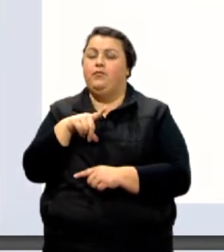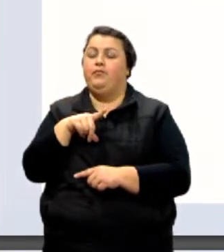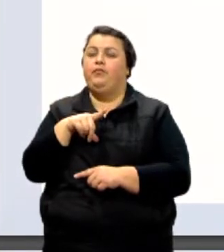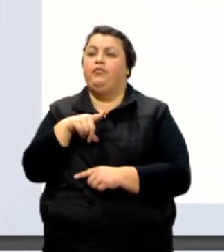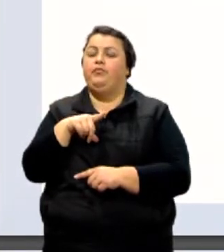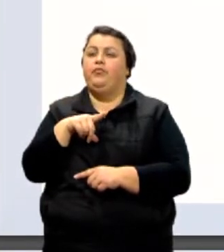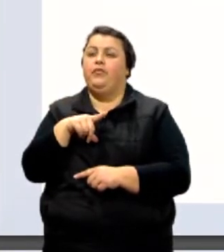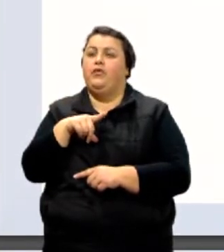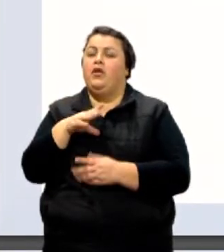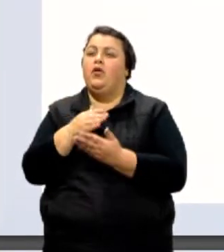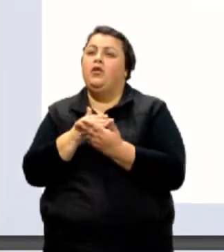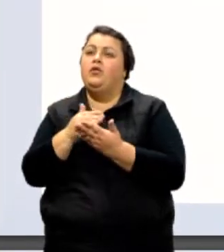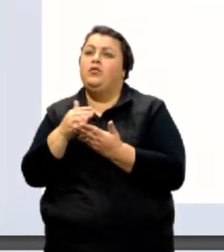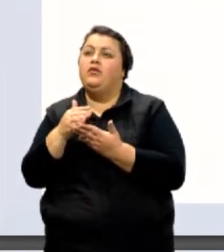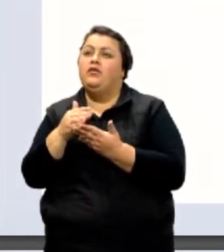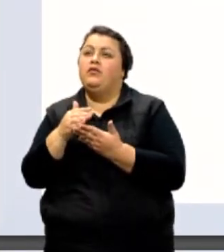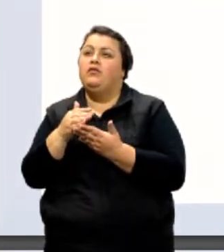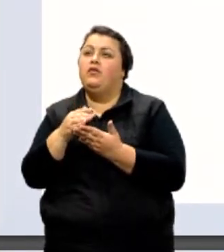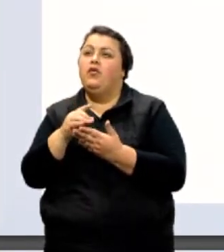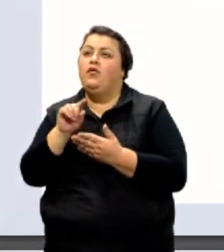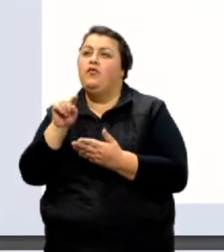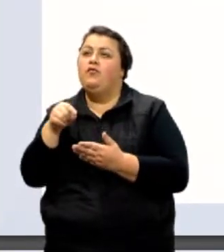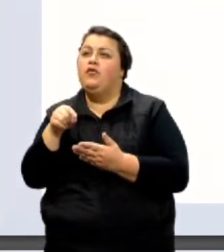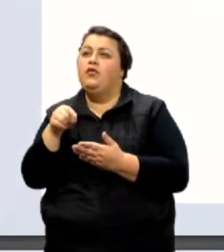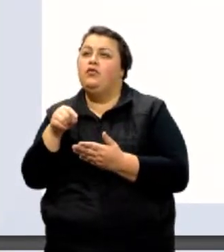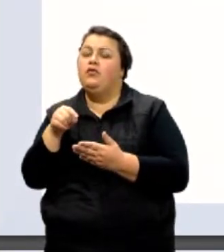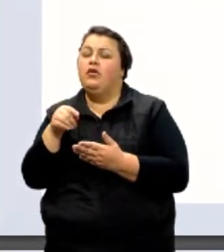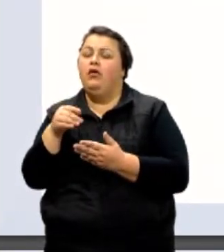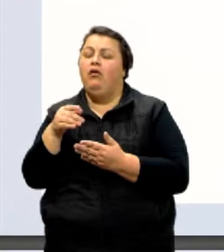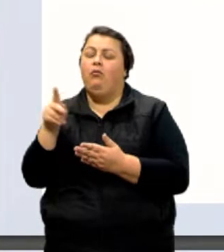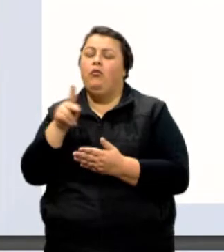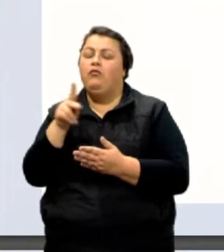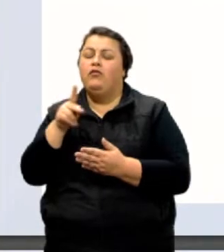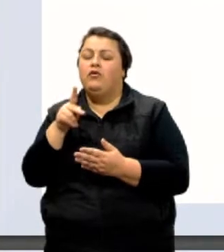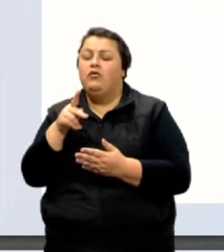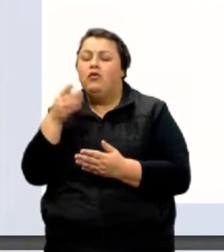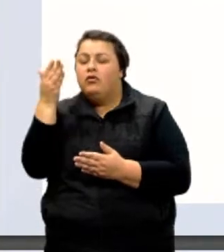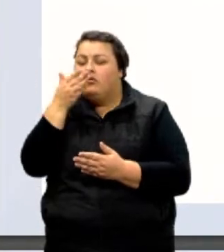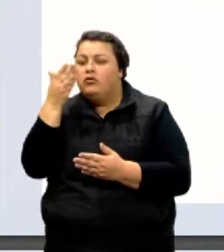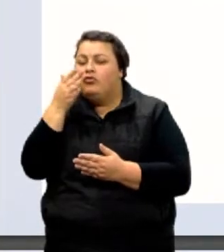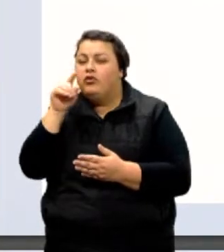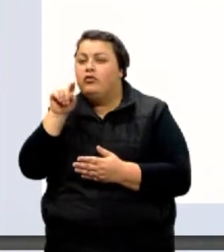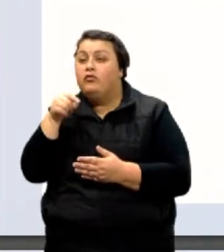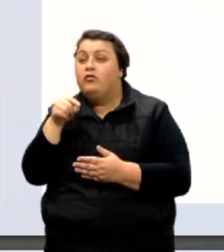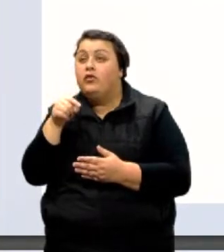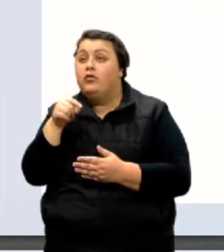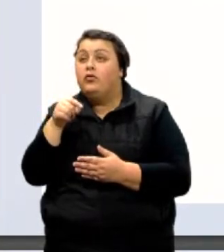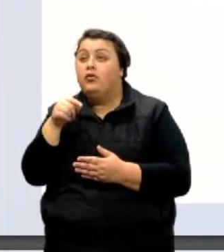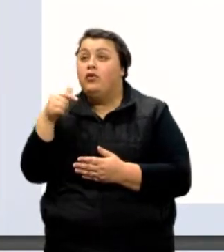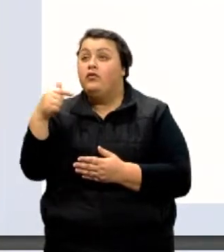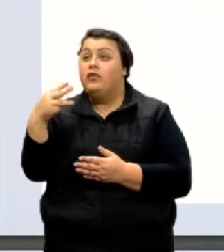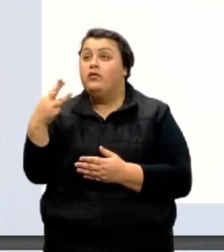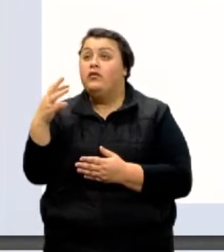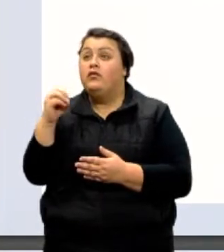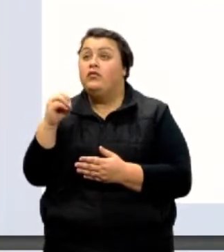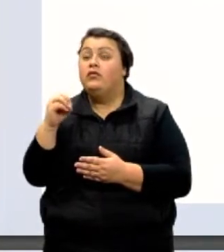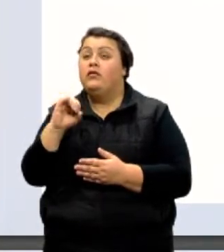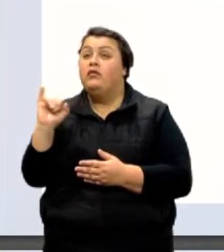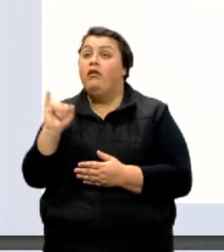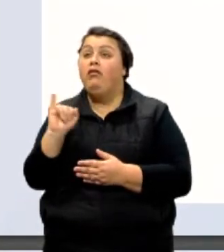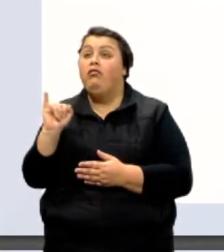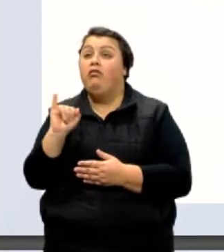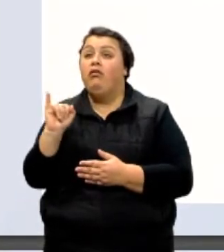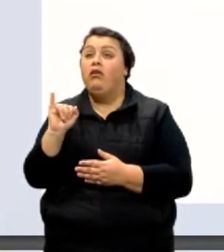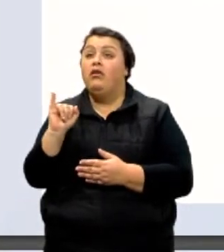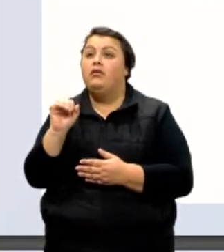Eu parto para cima da vírgula e desloco. Professor, eu não estou enxergando a vírgula dessa vez, o número 730 é um inteiro. E aí?